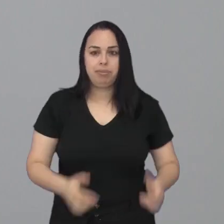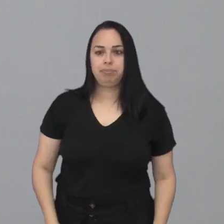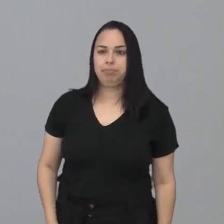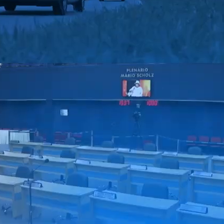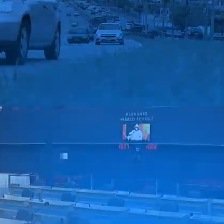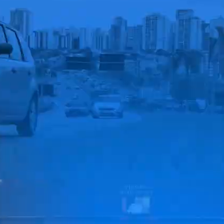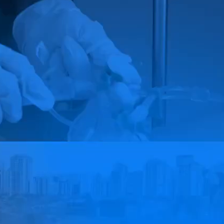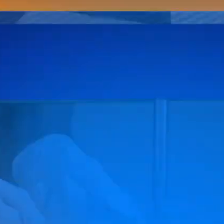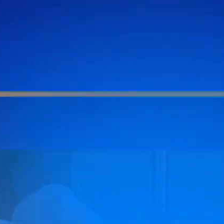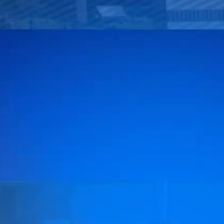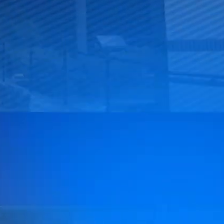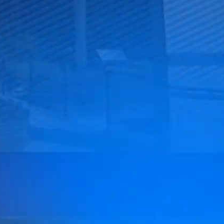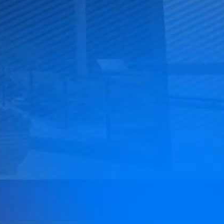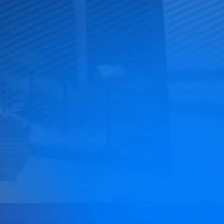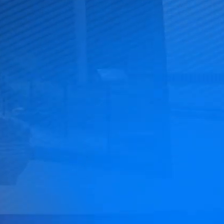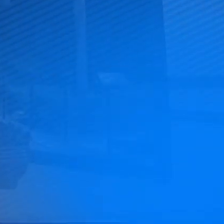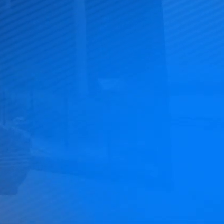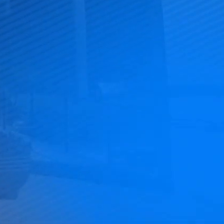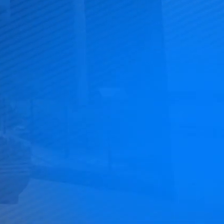empresas.